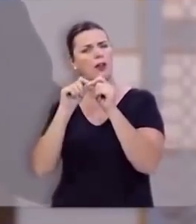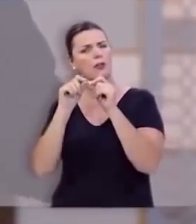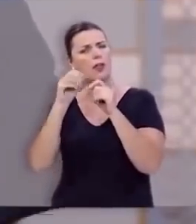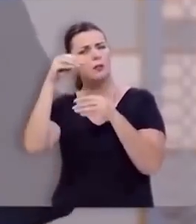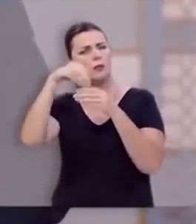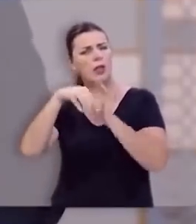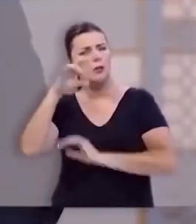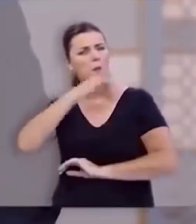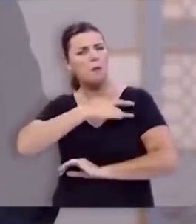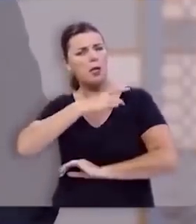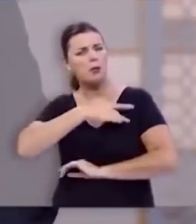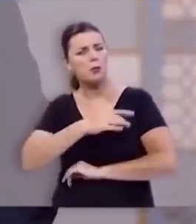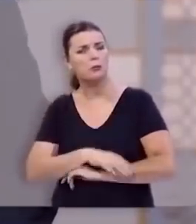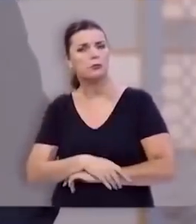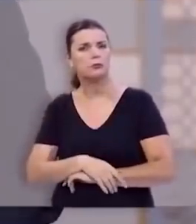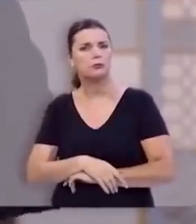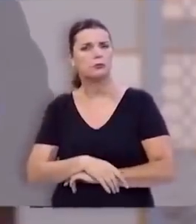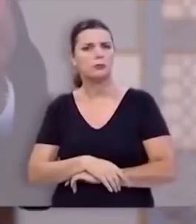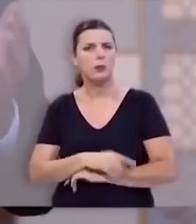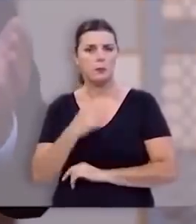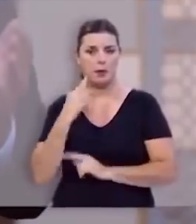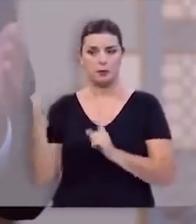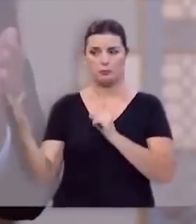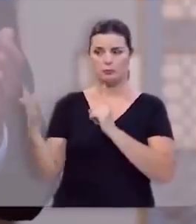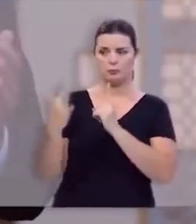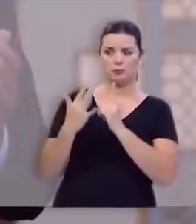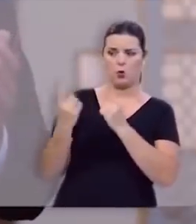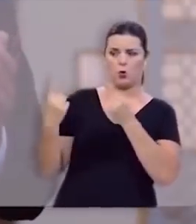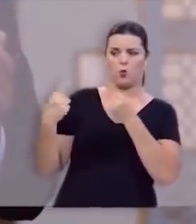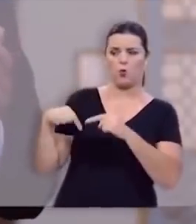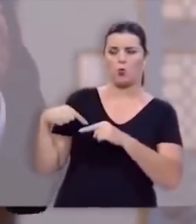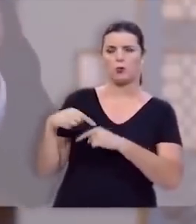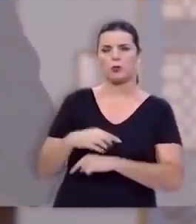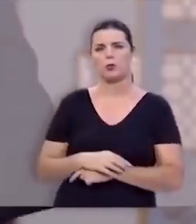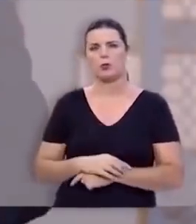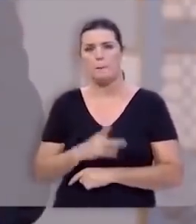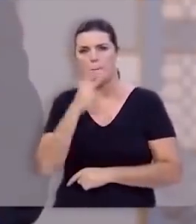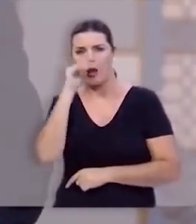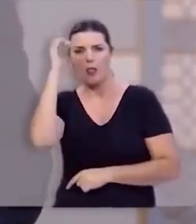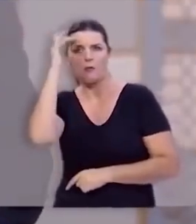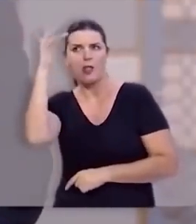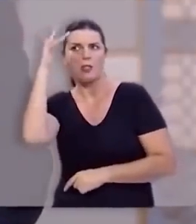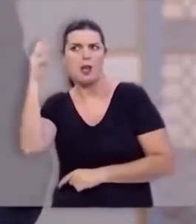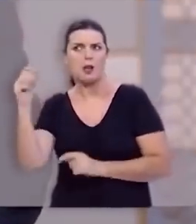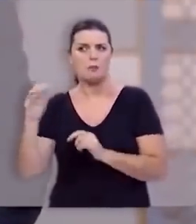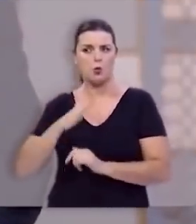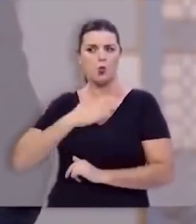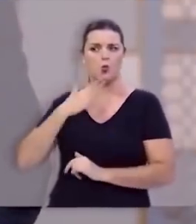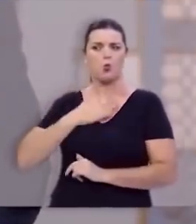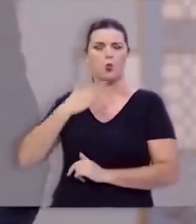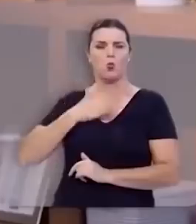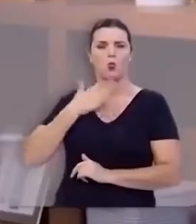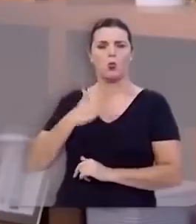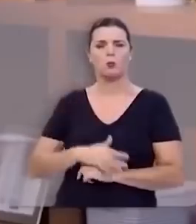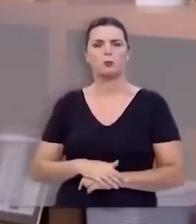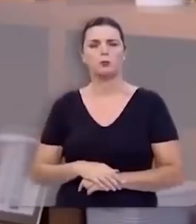laboratório do medo, e eles se levantam como fantasmas para nos assustar.